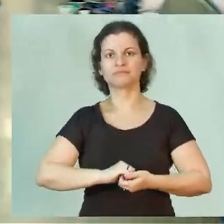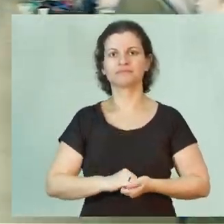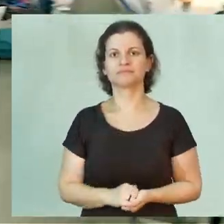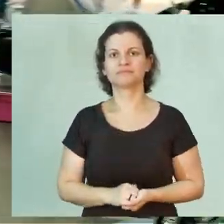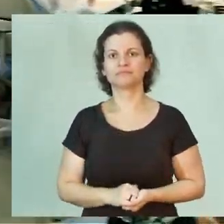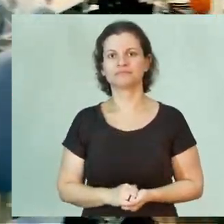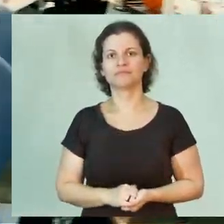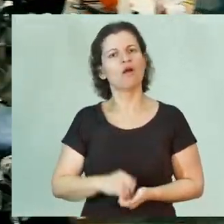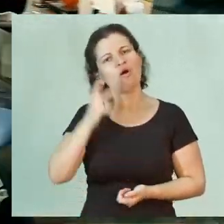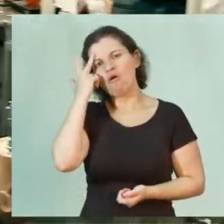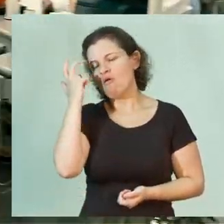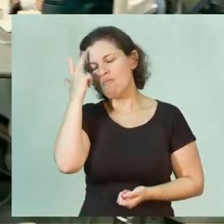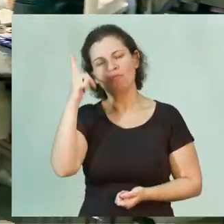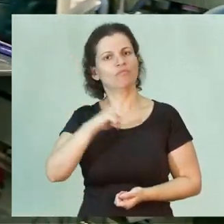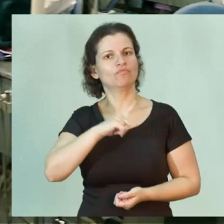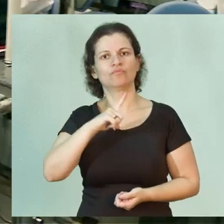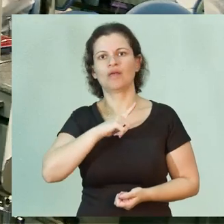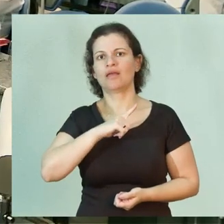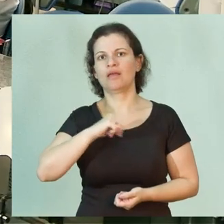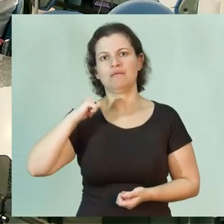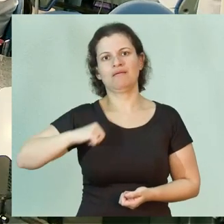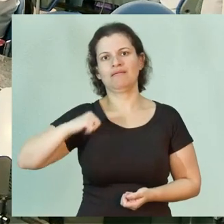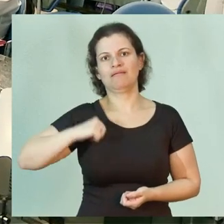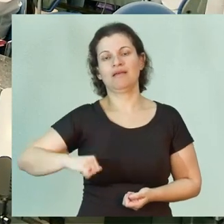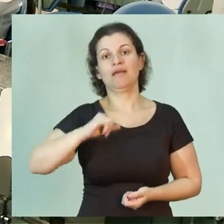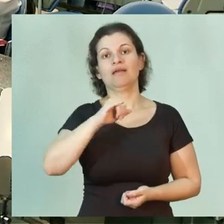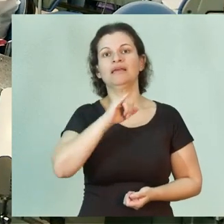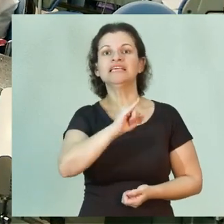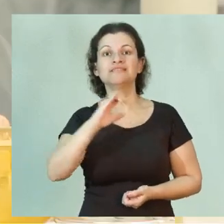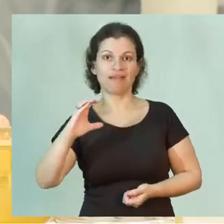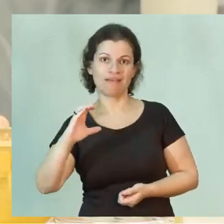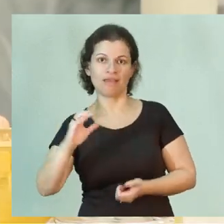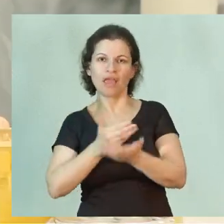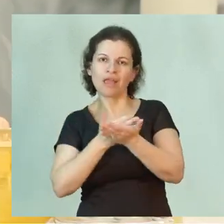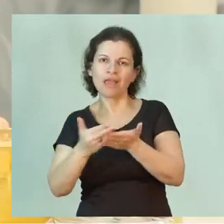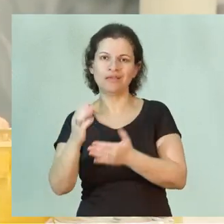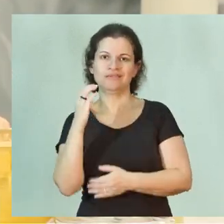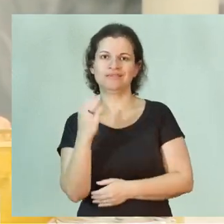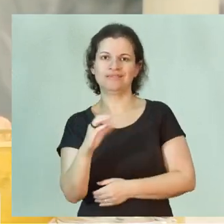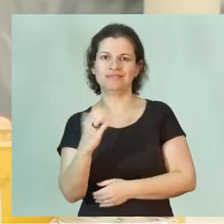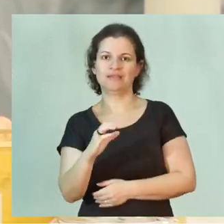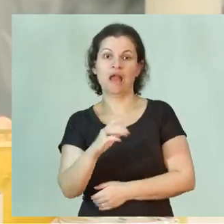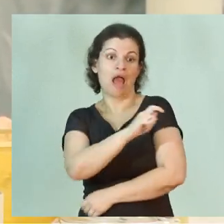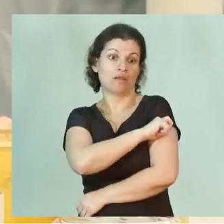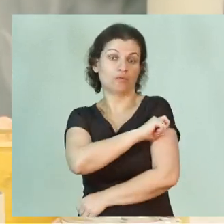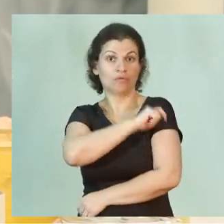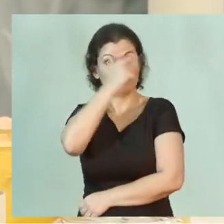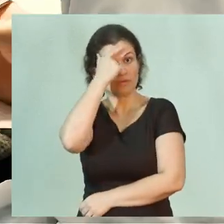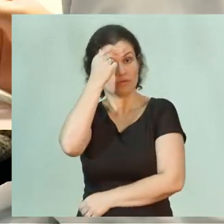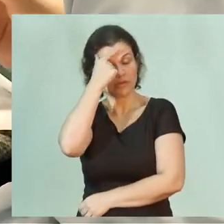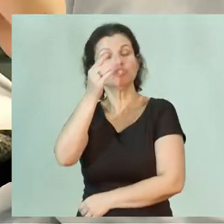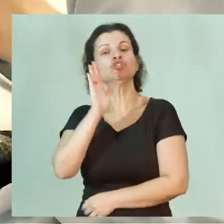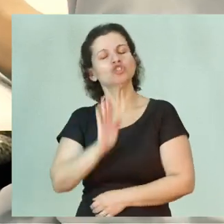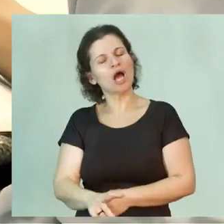É muito comum nós termos as bolsas de iniciação científica, onde o aluno de graduação já